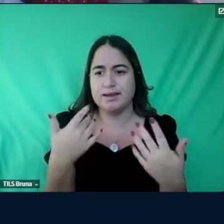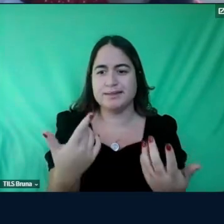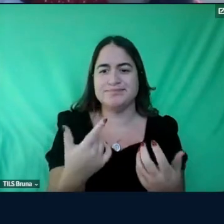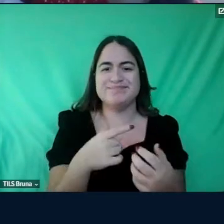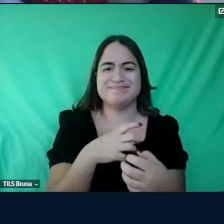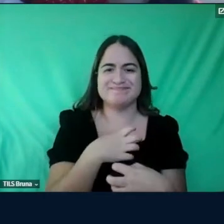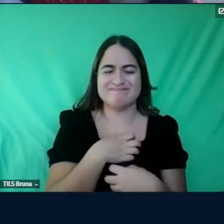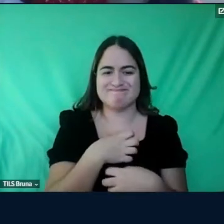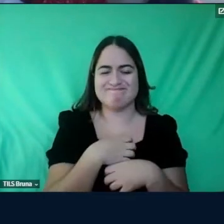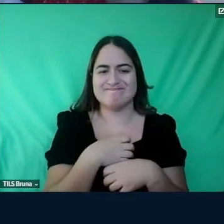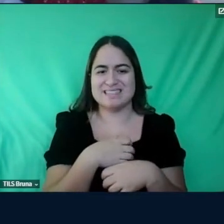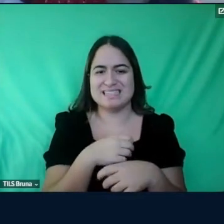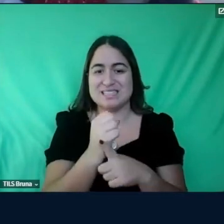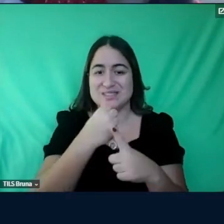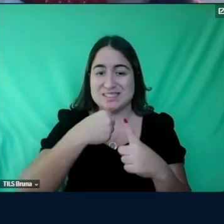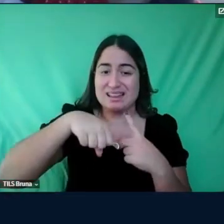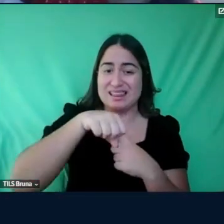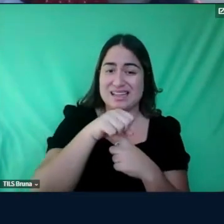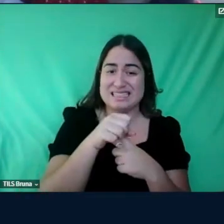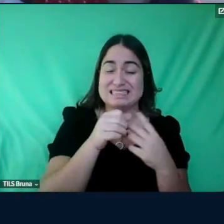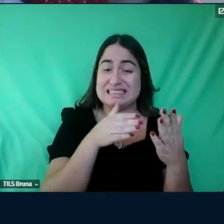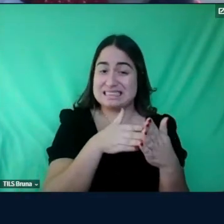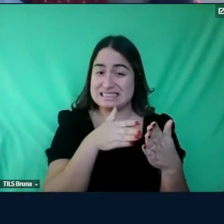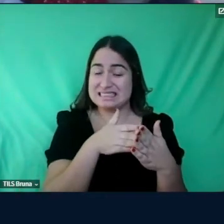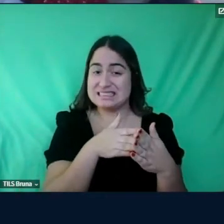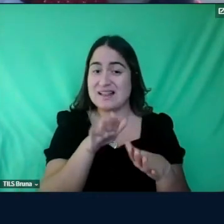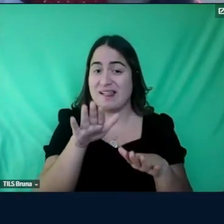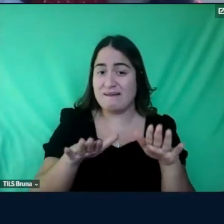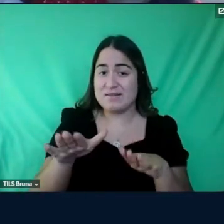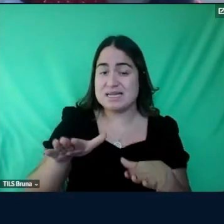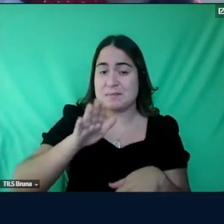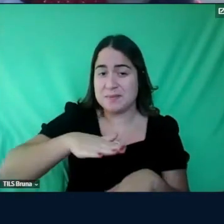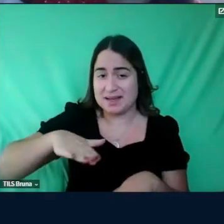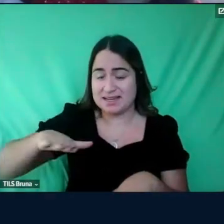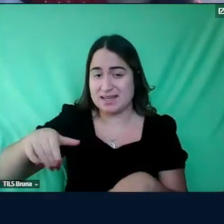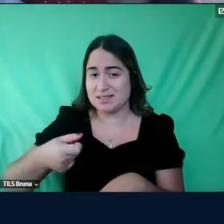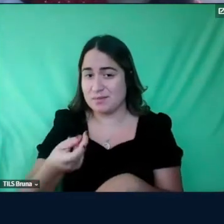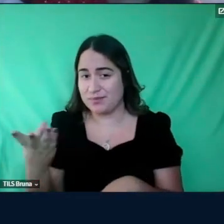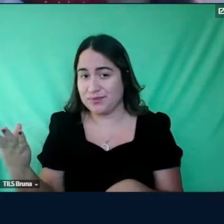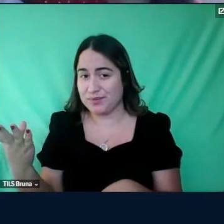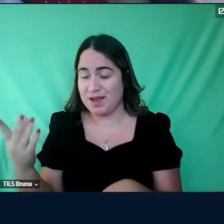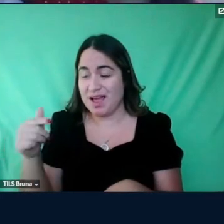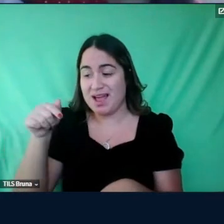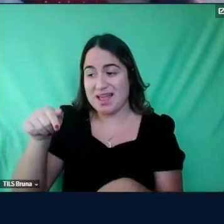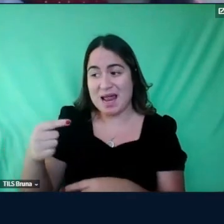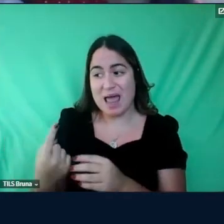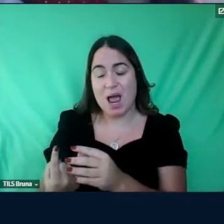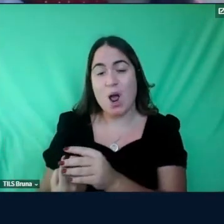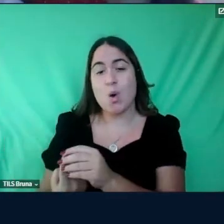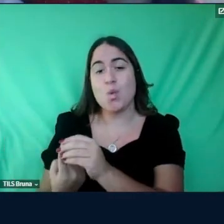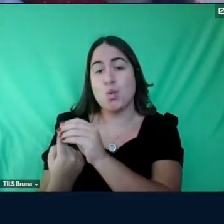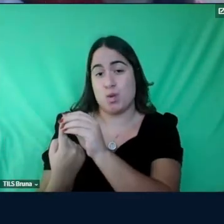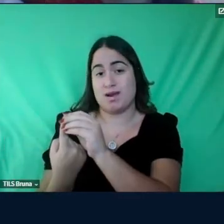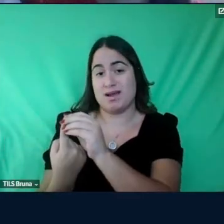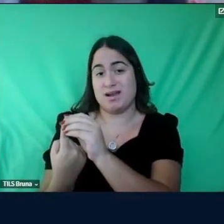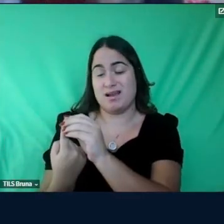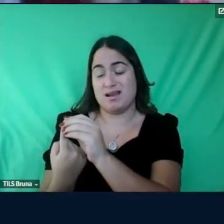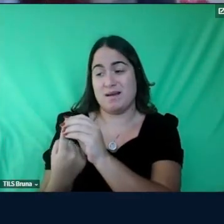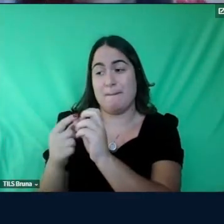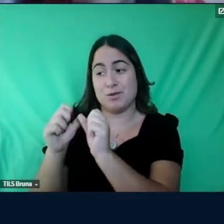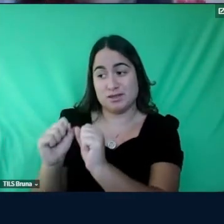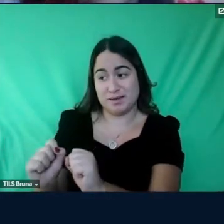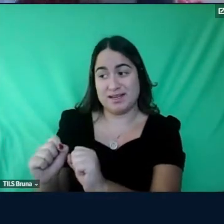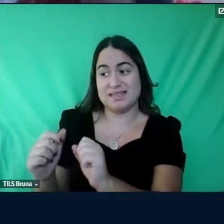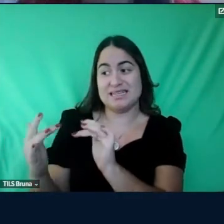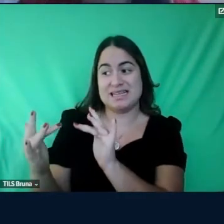social né talvez para muitas crianças aquela é a única oportunidade de uma intervenção por um especialista